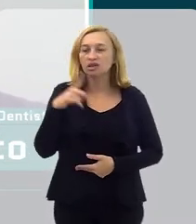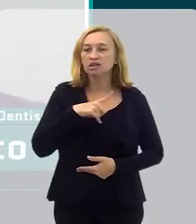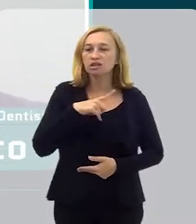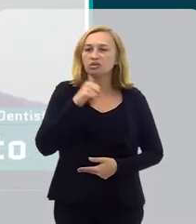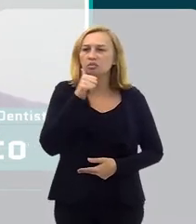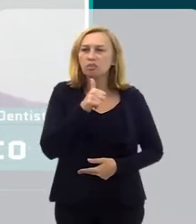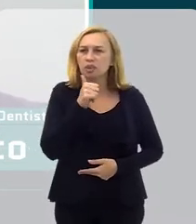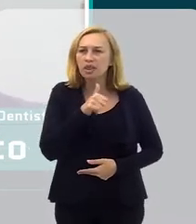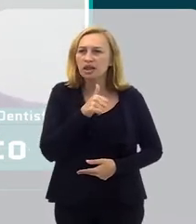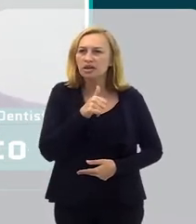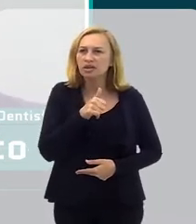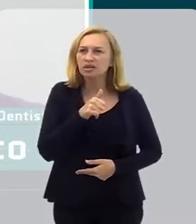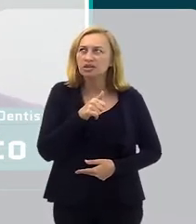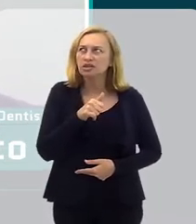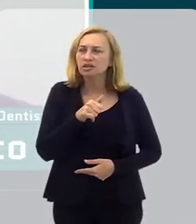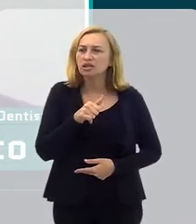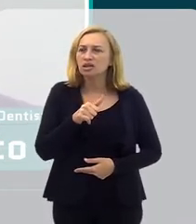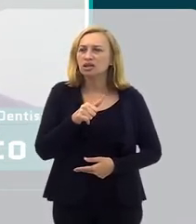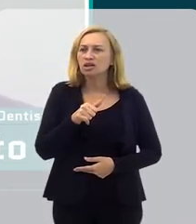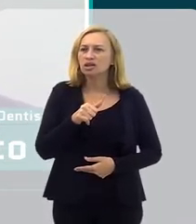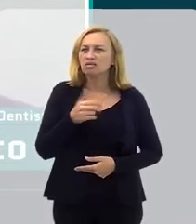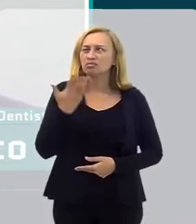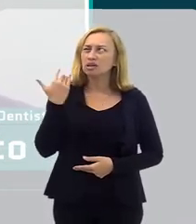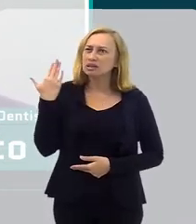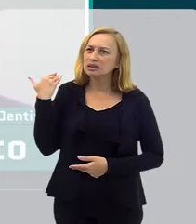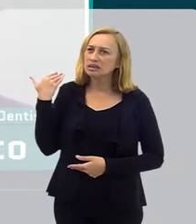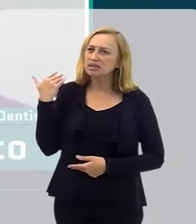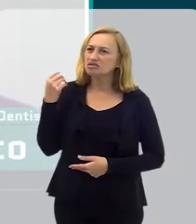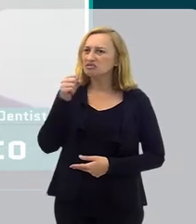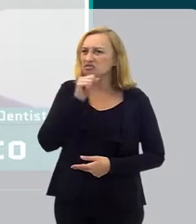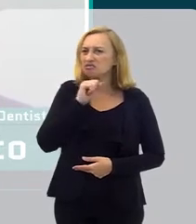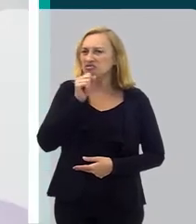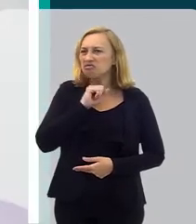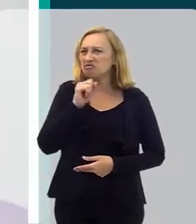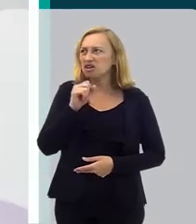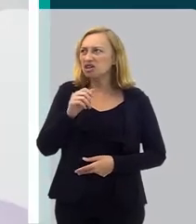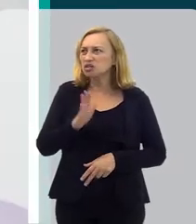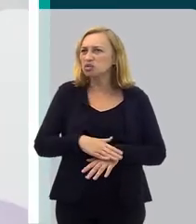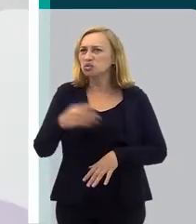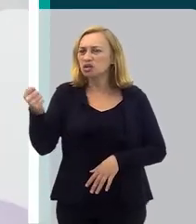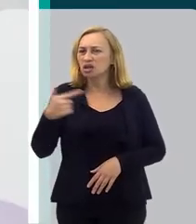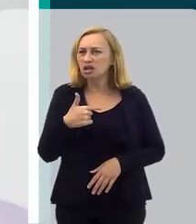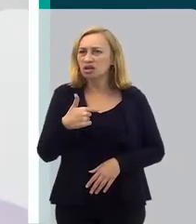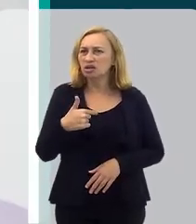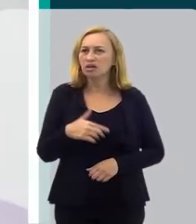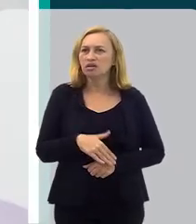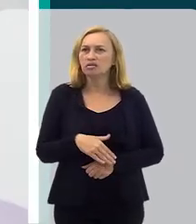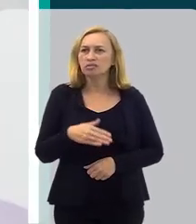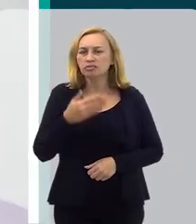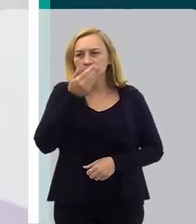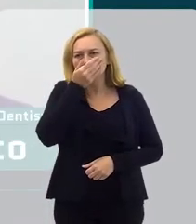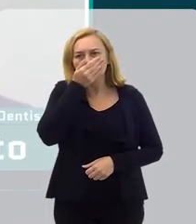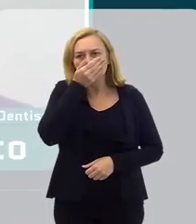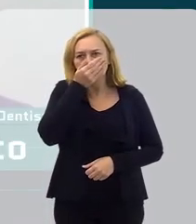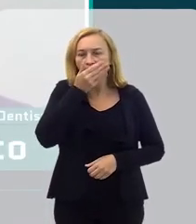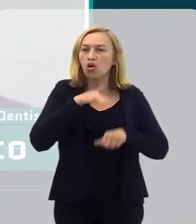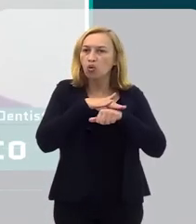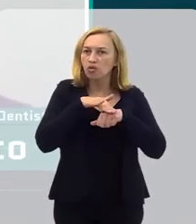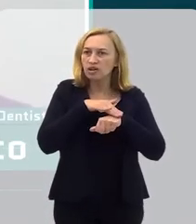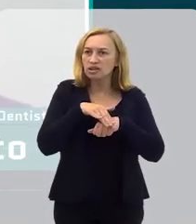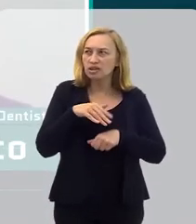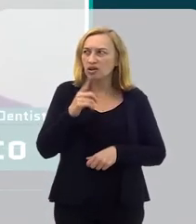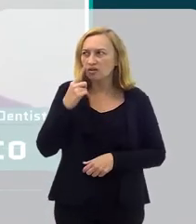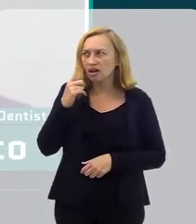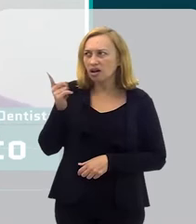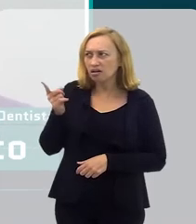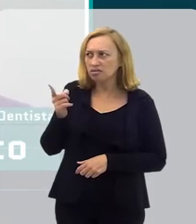senhora, naquela época eu tinha muito menos do que eu tenho hoje, e ela era mais velha que eu, ela o tempo todo conversando com a mão na boca. Eu